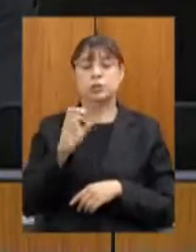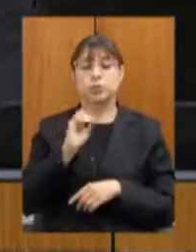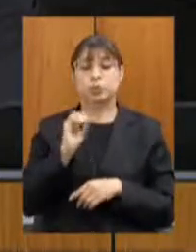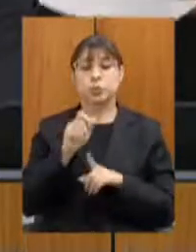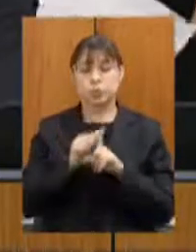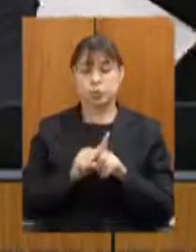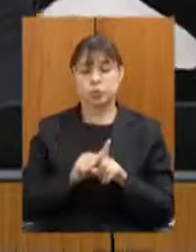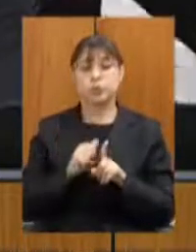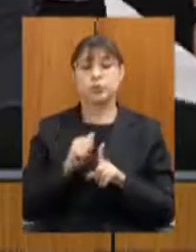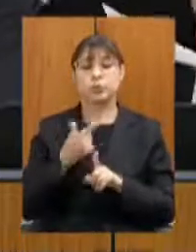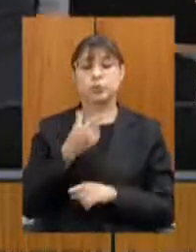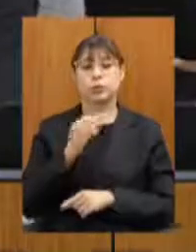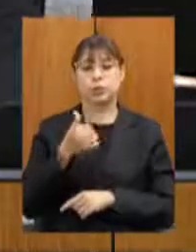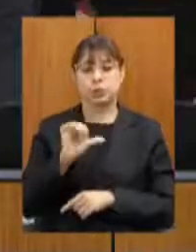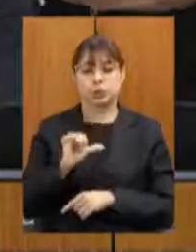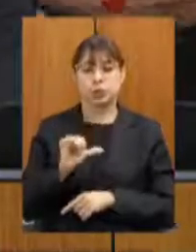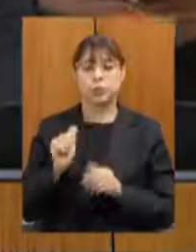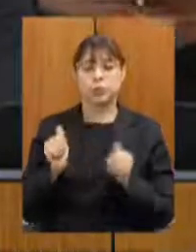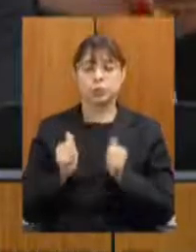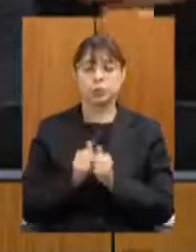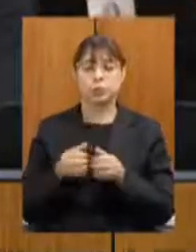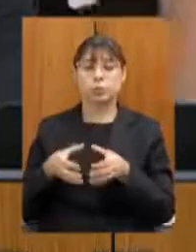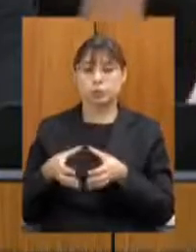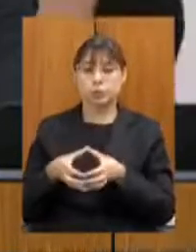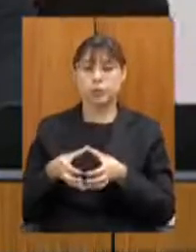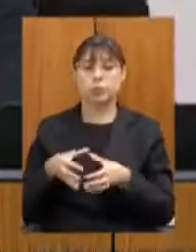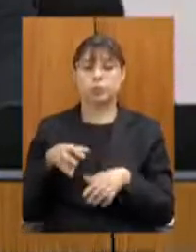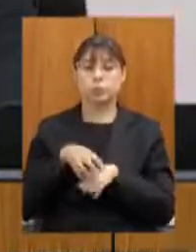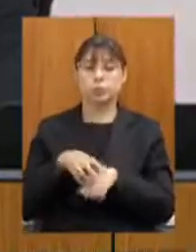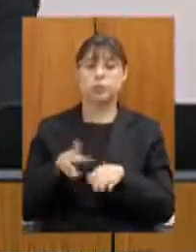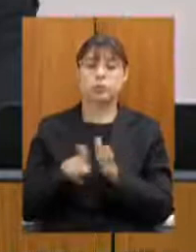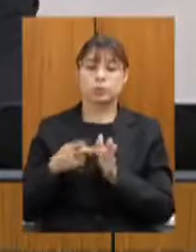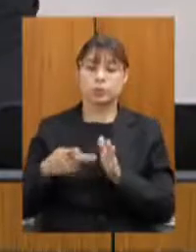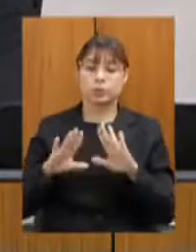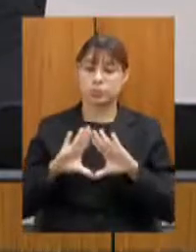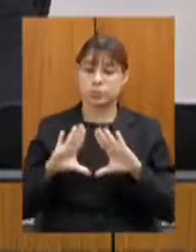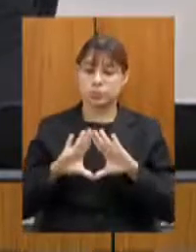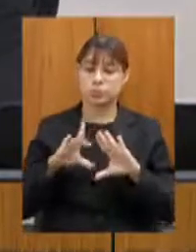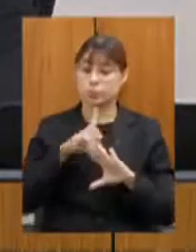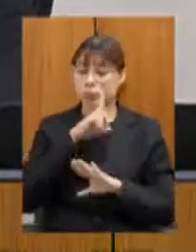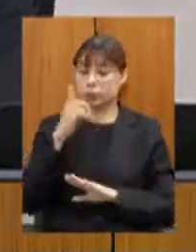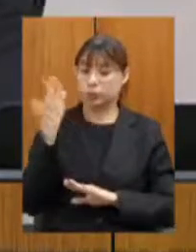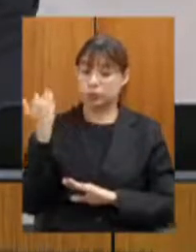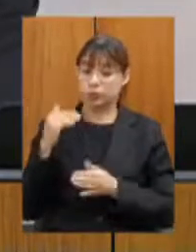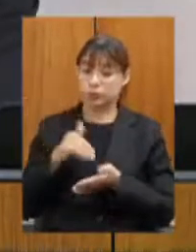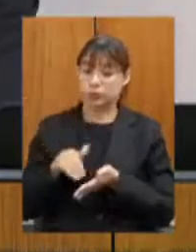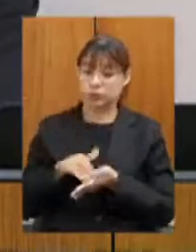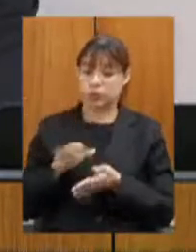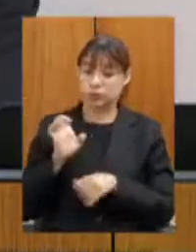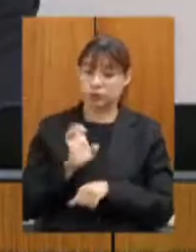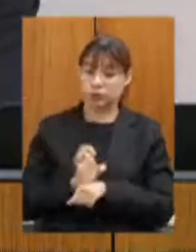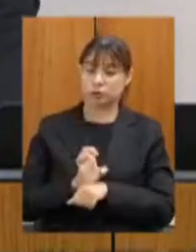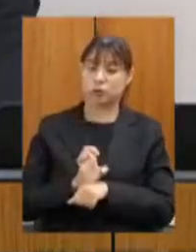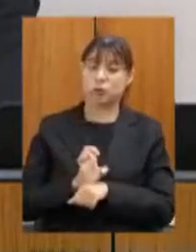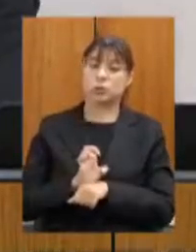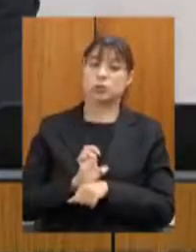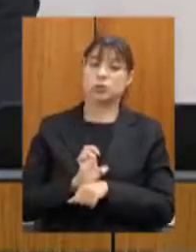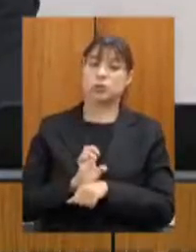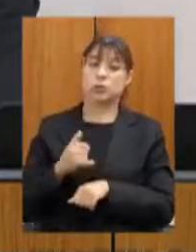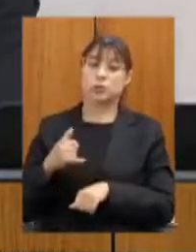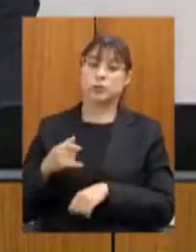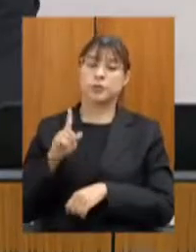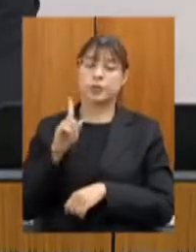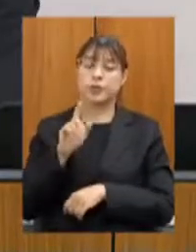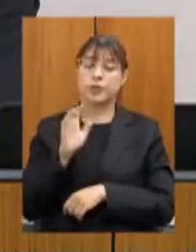da Comissão de Transporte e Comunicação e Obra Pública desta Casa ocasião em o secretário de Estado de Infraestrutura e Mobilidade e o